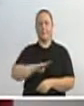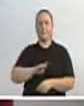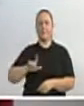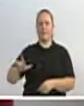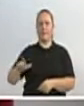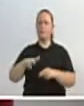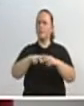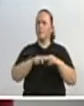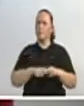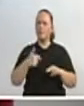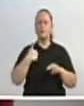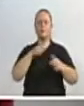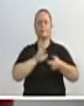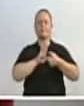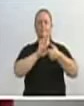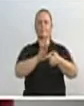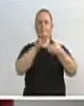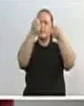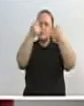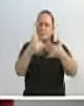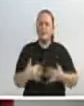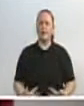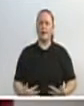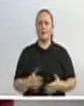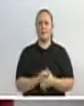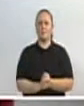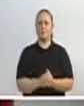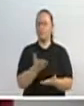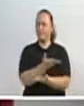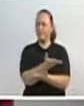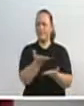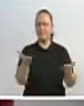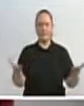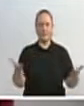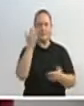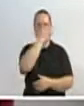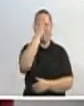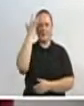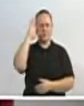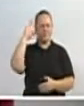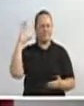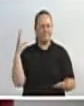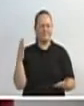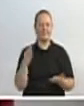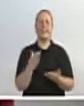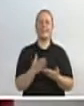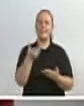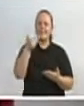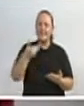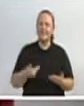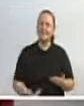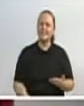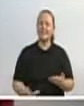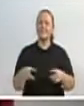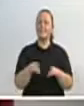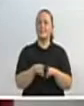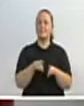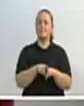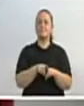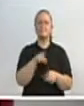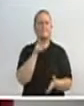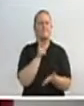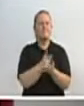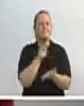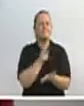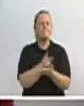muitas pessoas que estavam conosco, que acreditaram, que sempre entenderam que nós